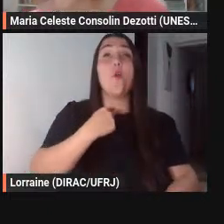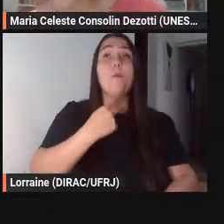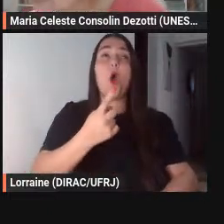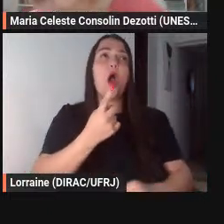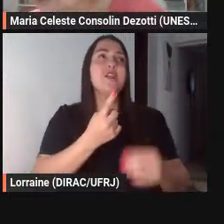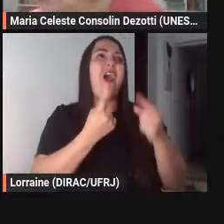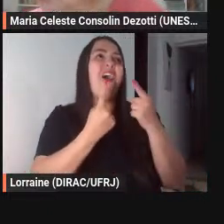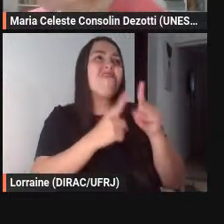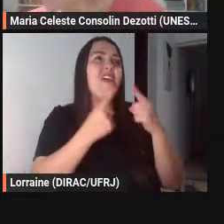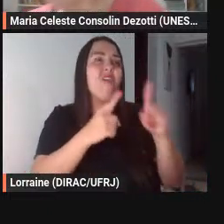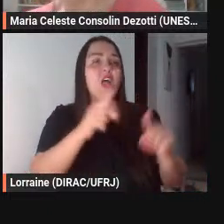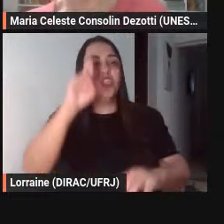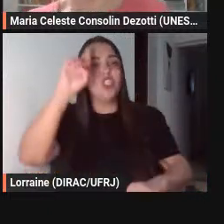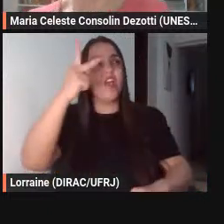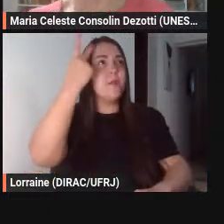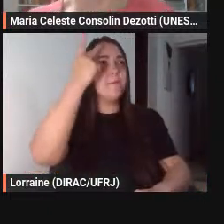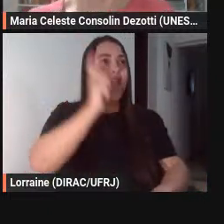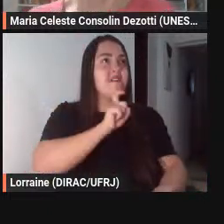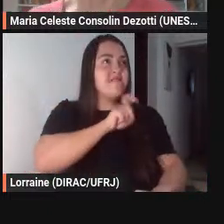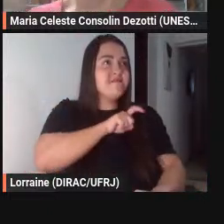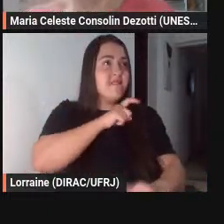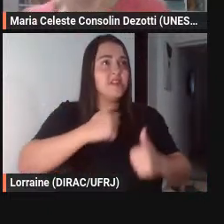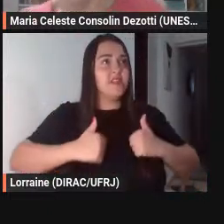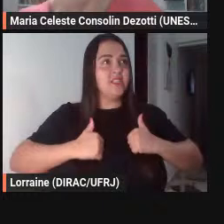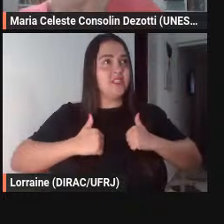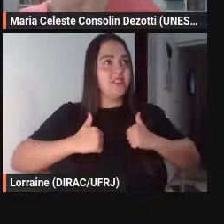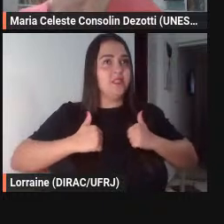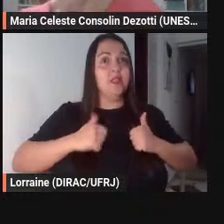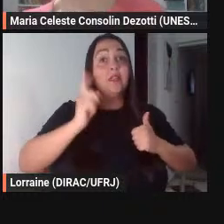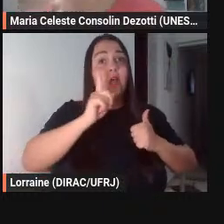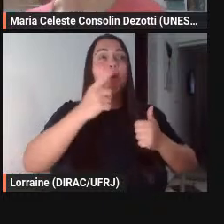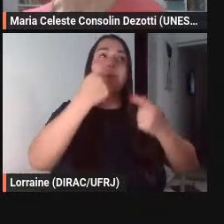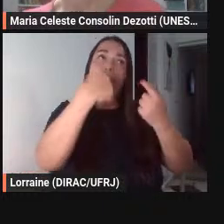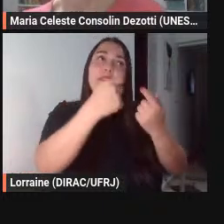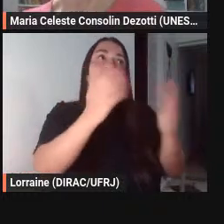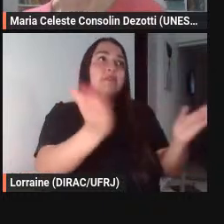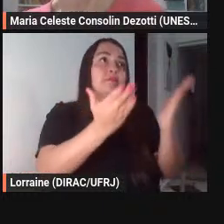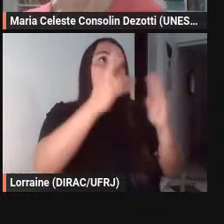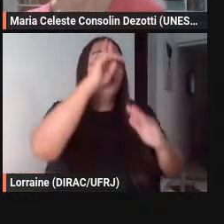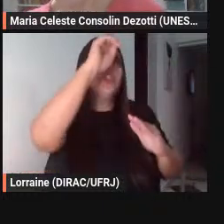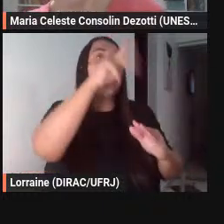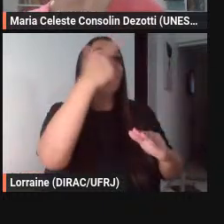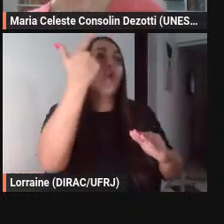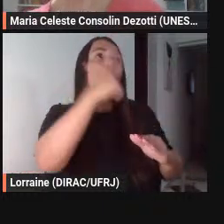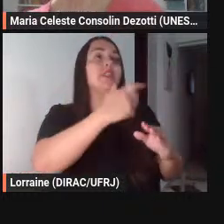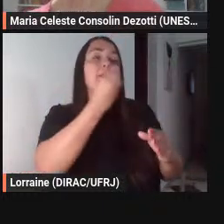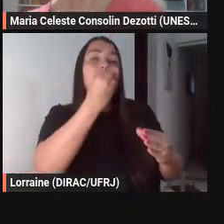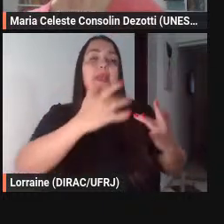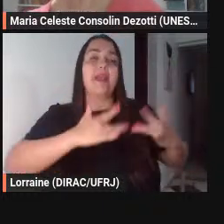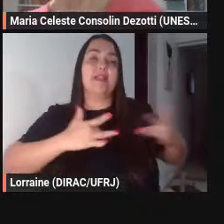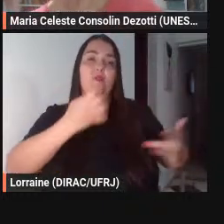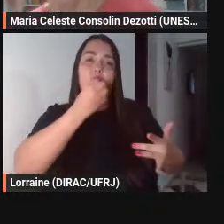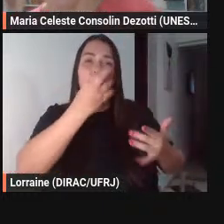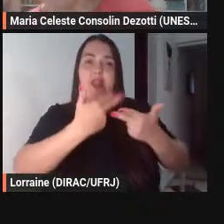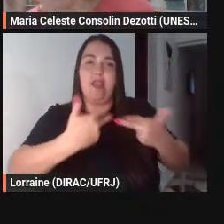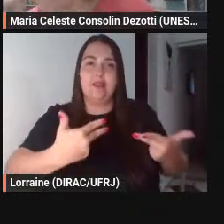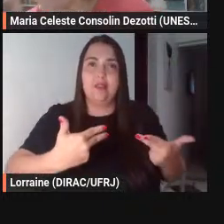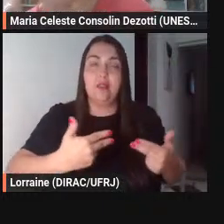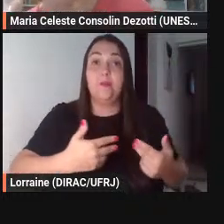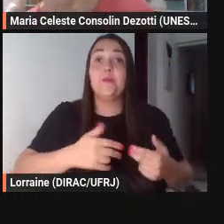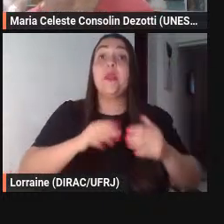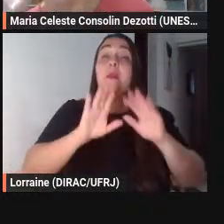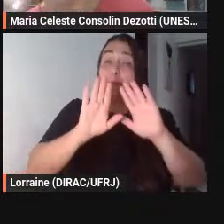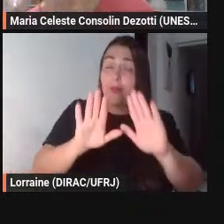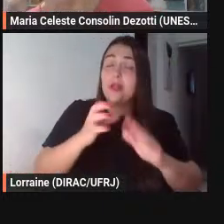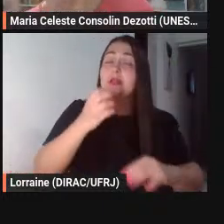hostilidade mas a benevolência é muito comum sobretudo com